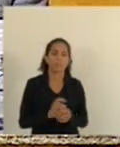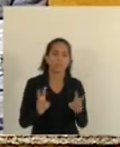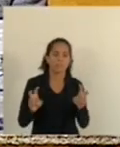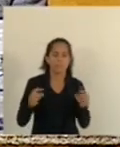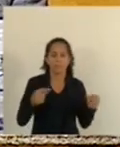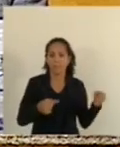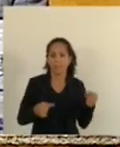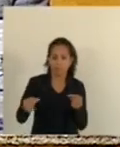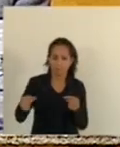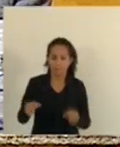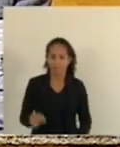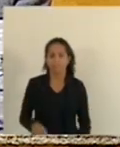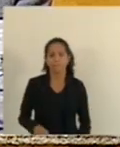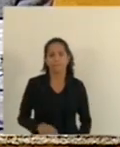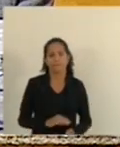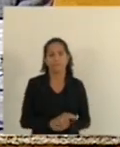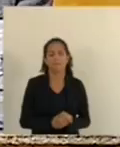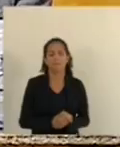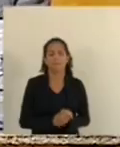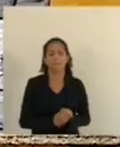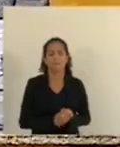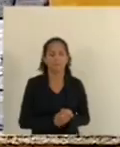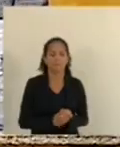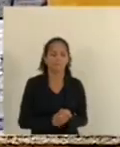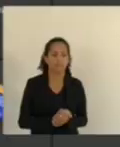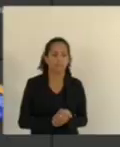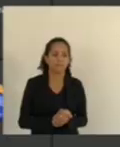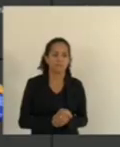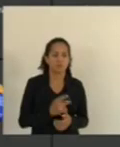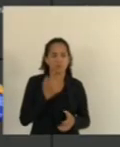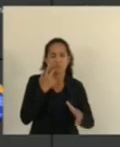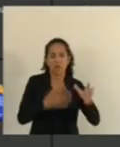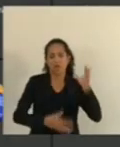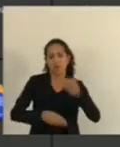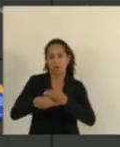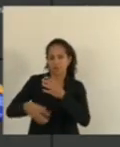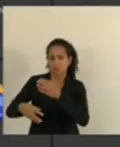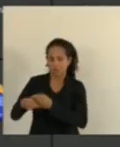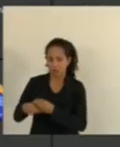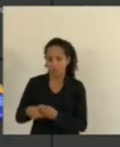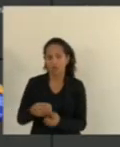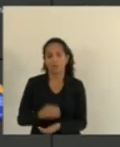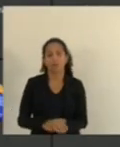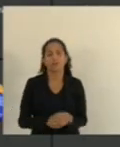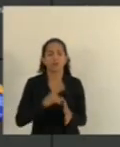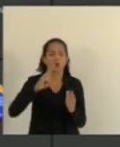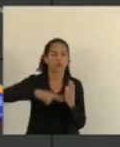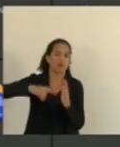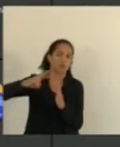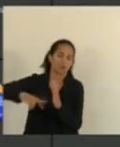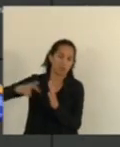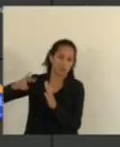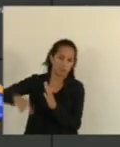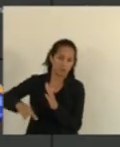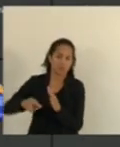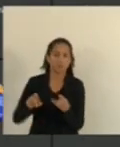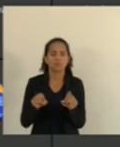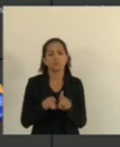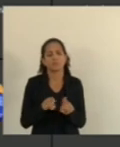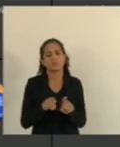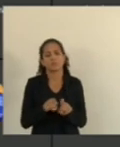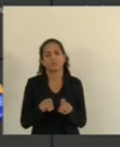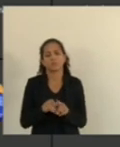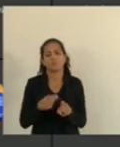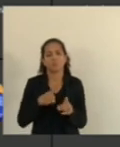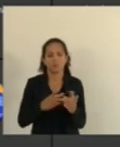Só antes Só para eu Fazer a emenda aqui Ao relatório Então eu também Dou pela